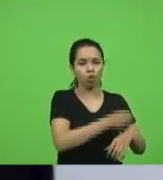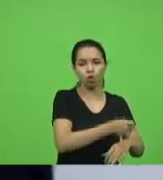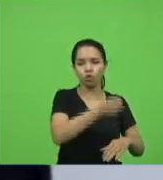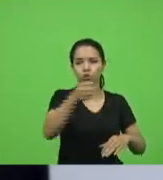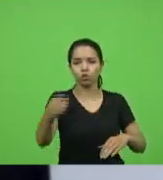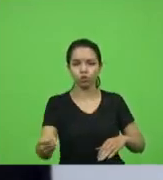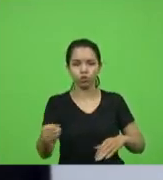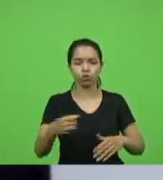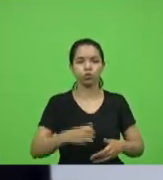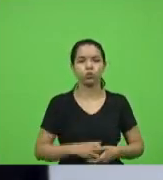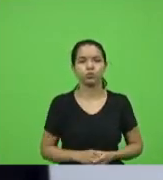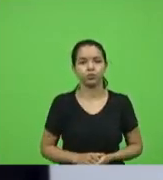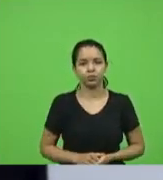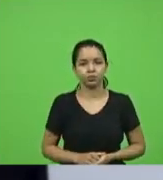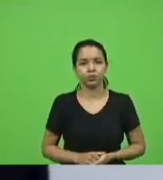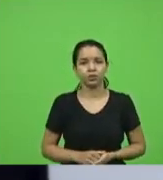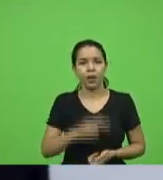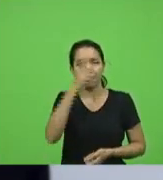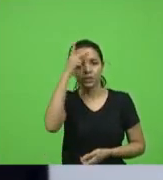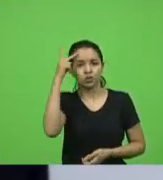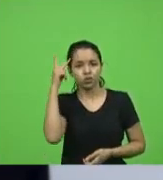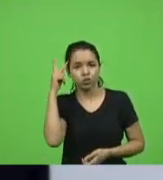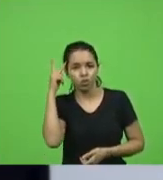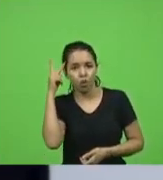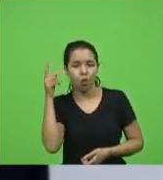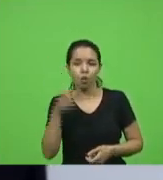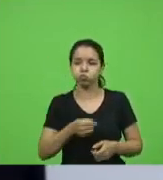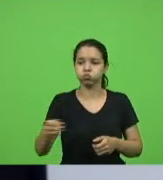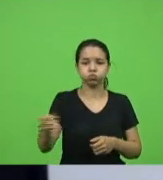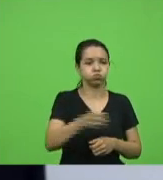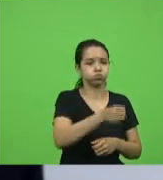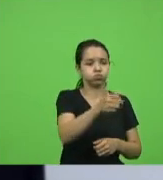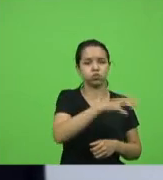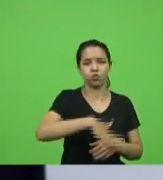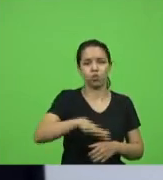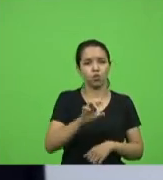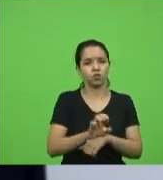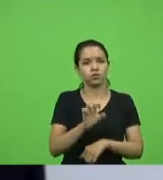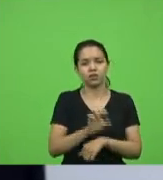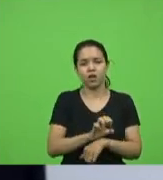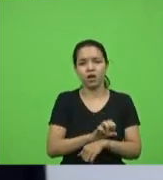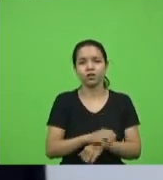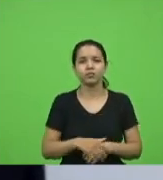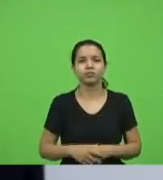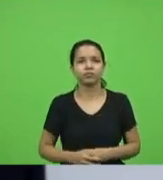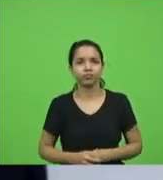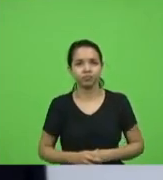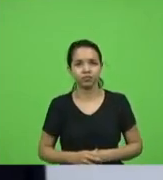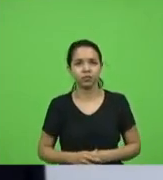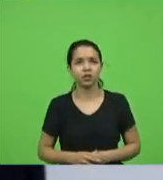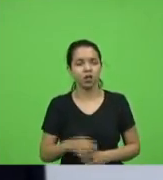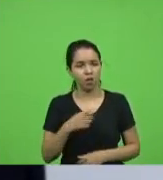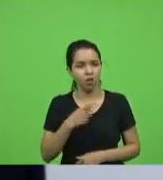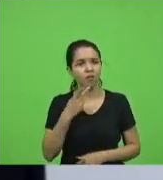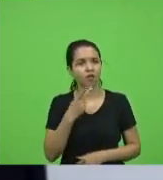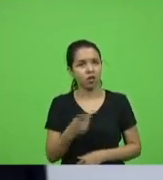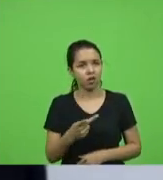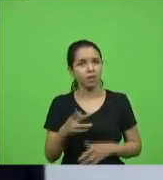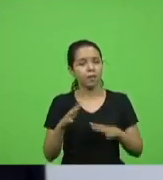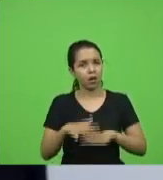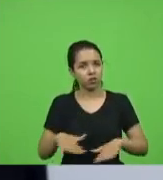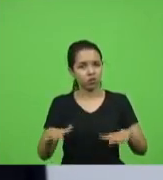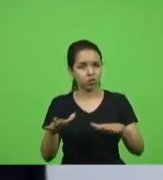as pessoas sendo levadas para todos o estado e ainda o que eu tenho dito para todos